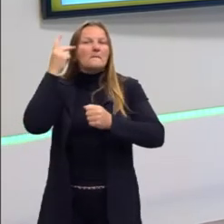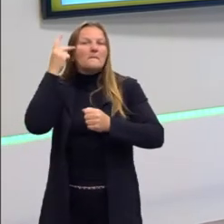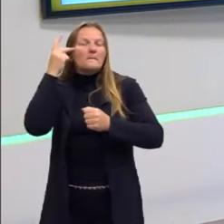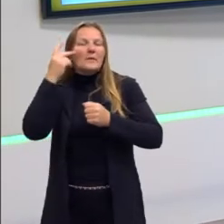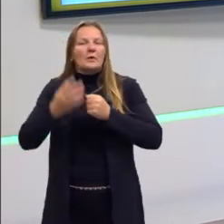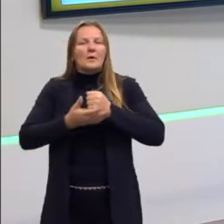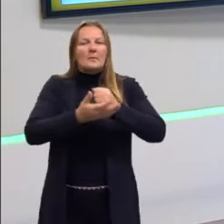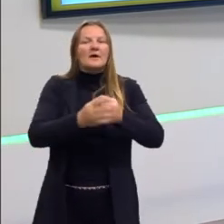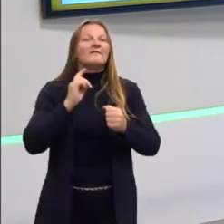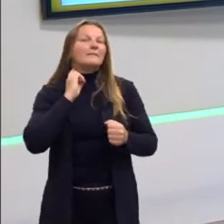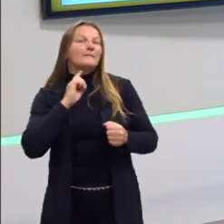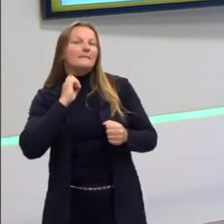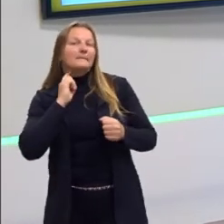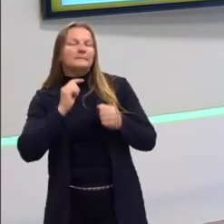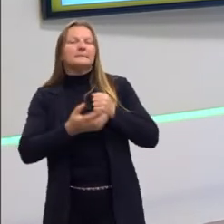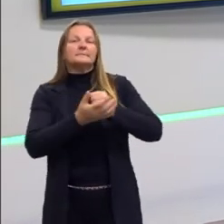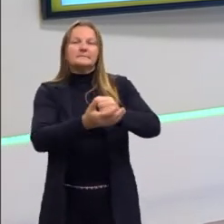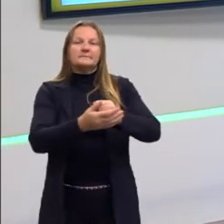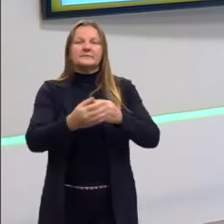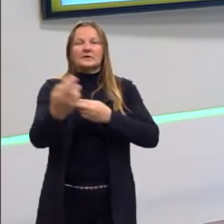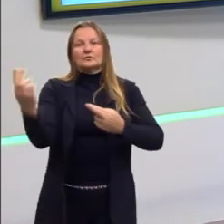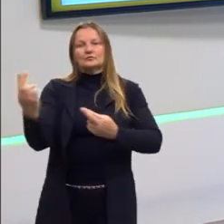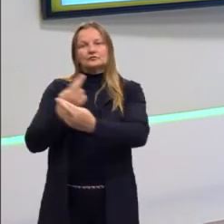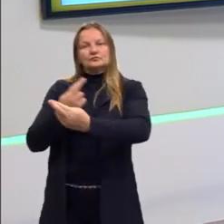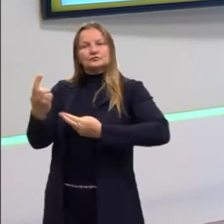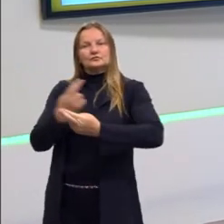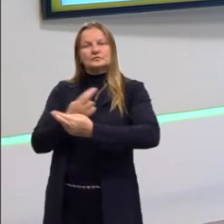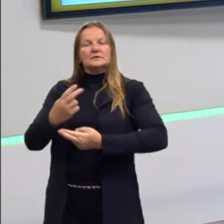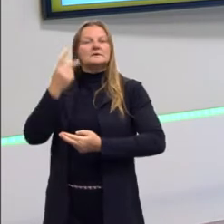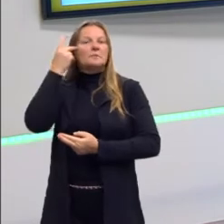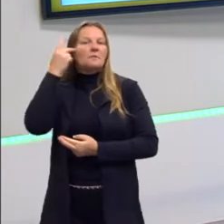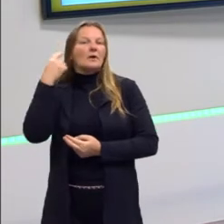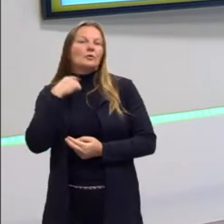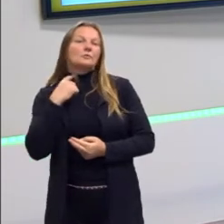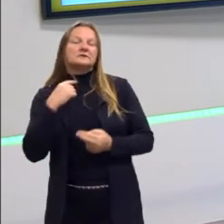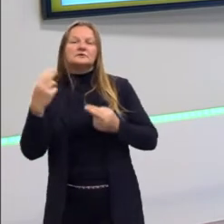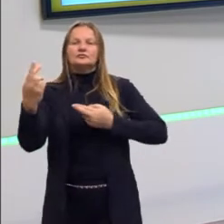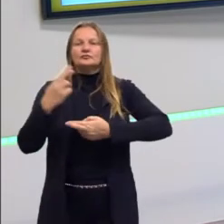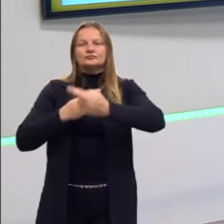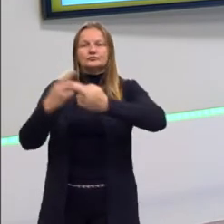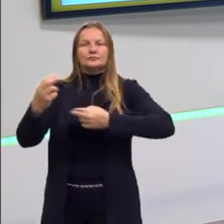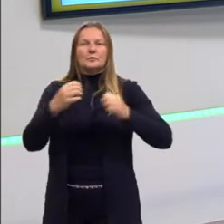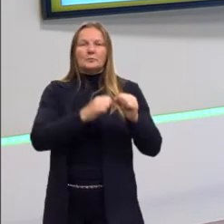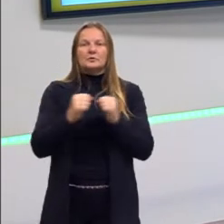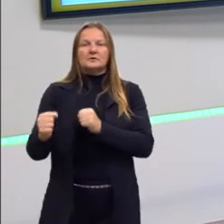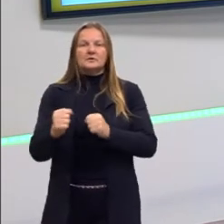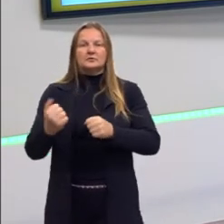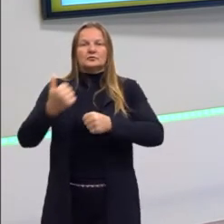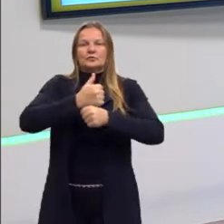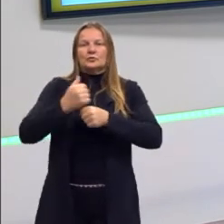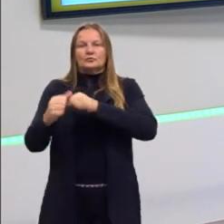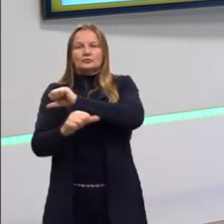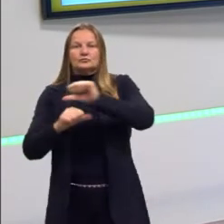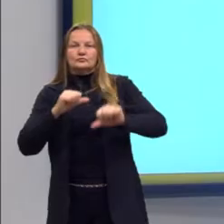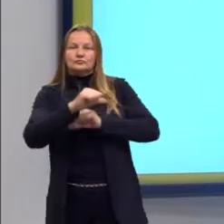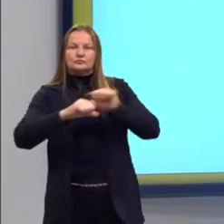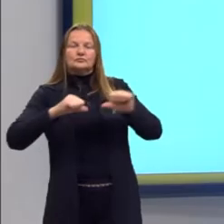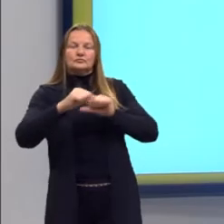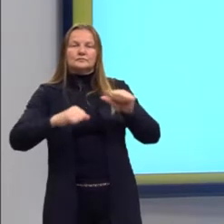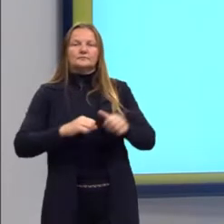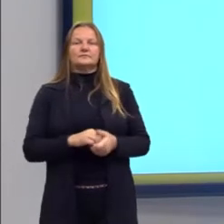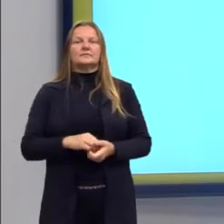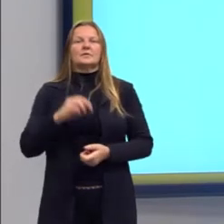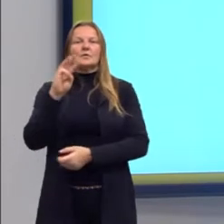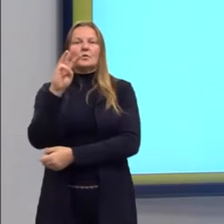nas eleições presidenciais e vice-versa. Eles ficavam fazendo uma alternância no poder. Quem estava no poder na época era Washington